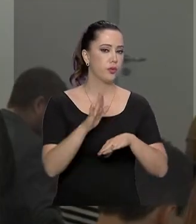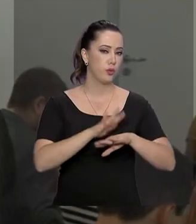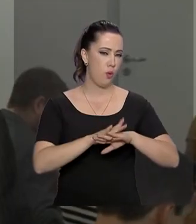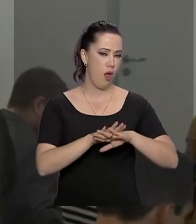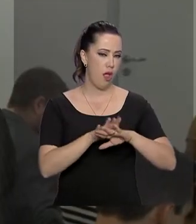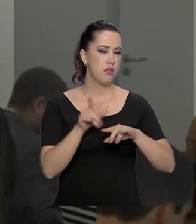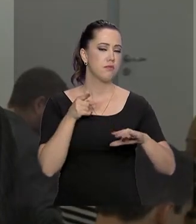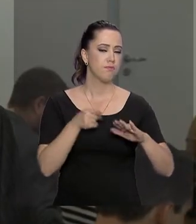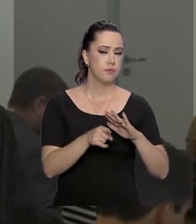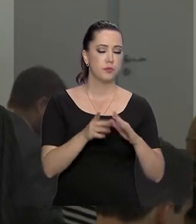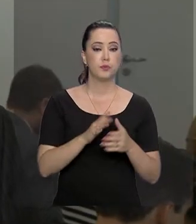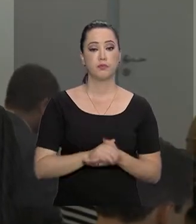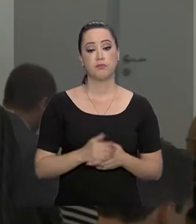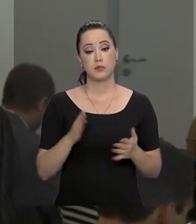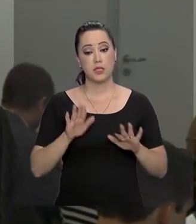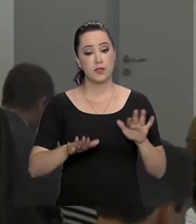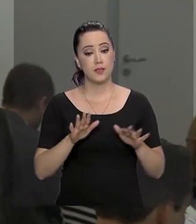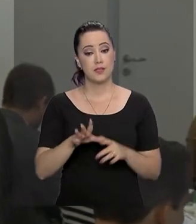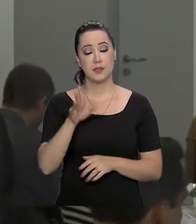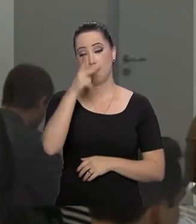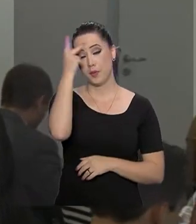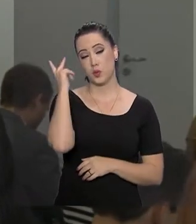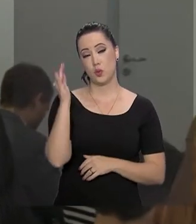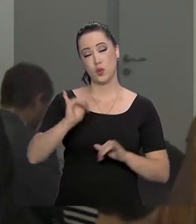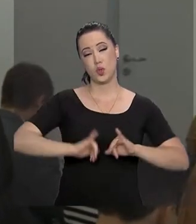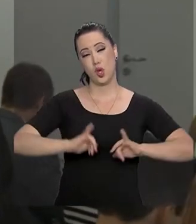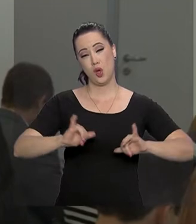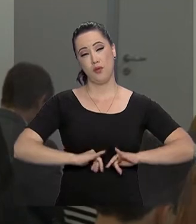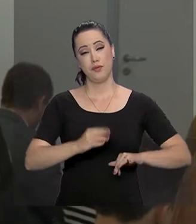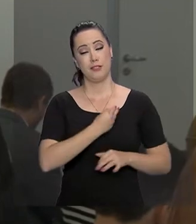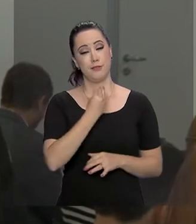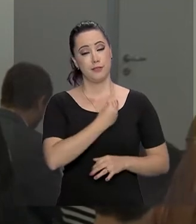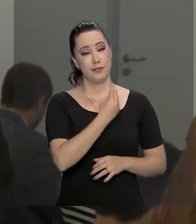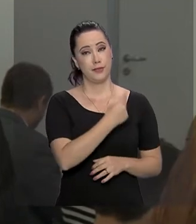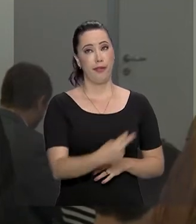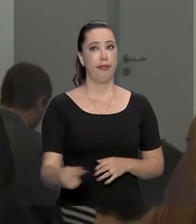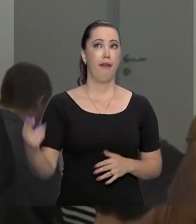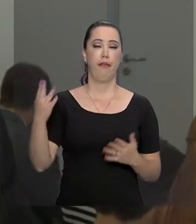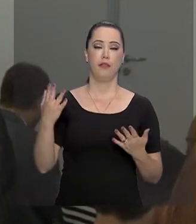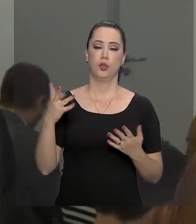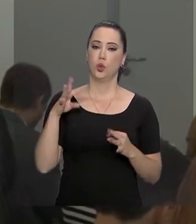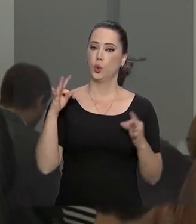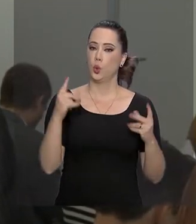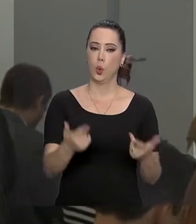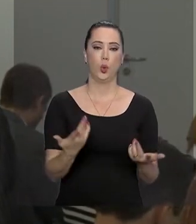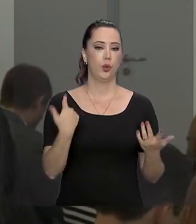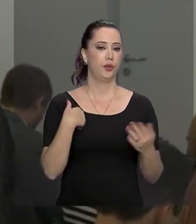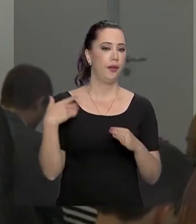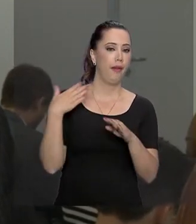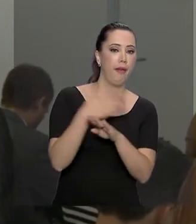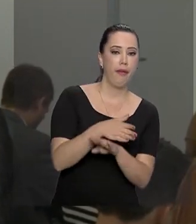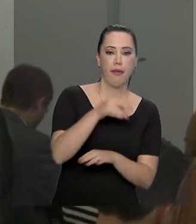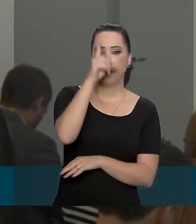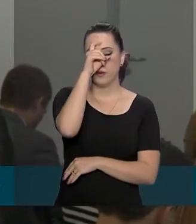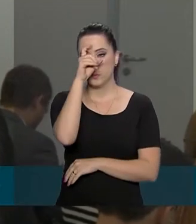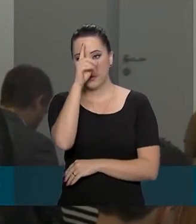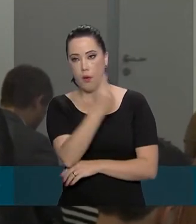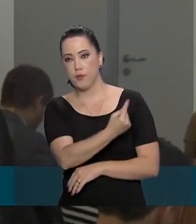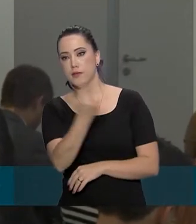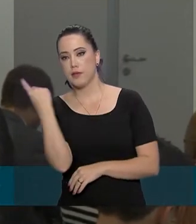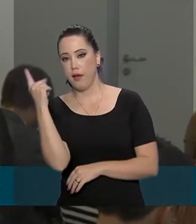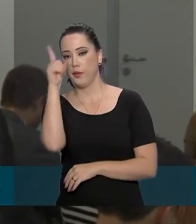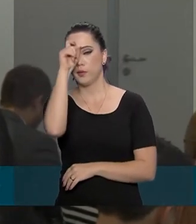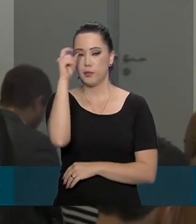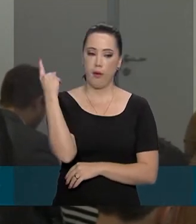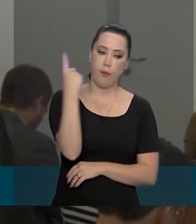sofrem a vida toda sem, às vezes, saber o que tem, entrando e saindo de hospitais, emergências. E que, se